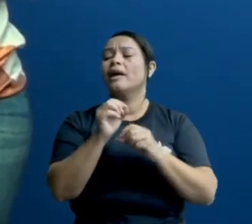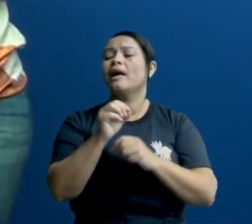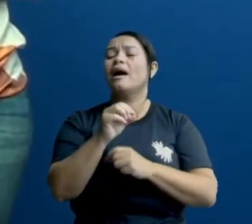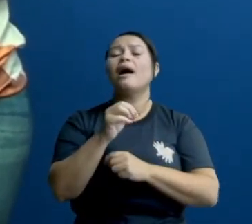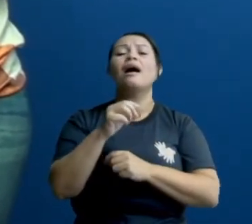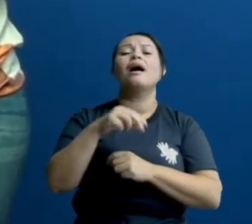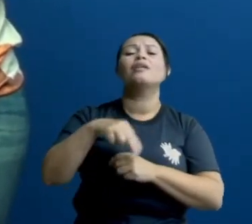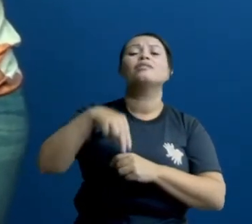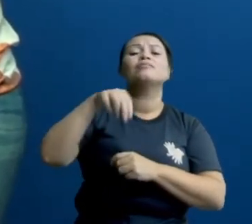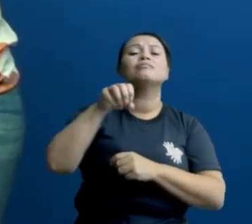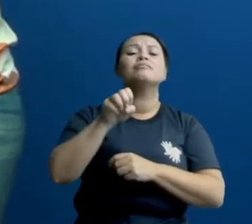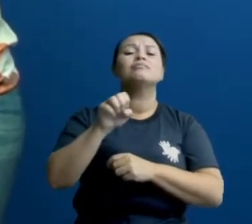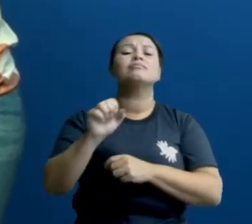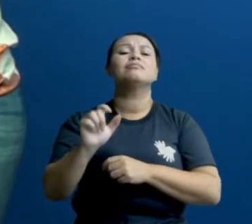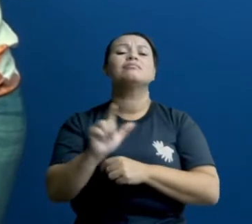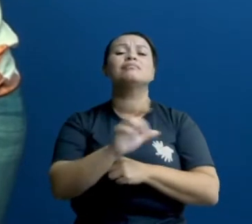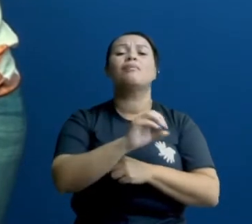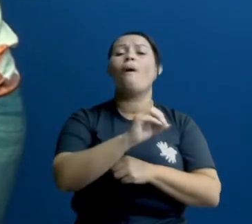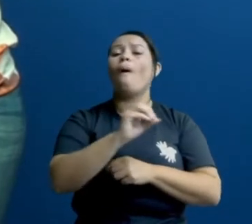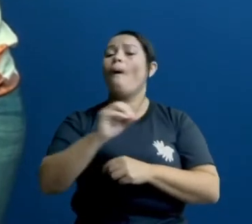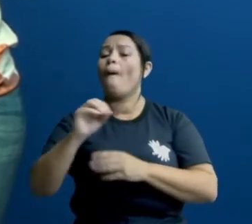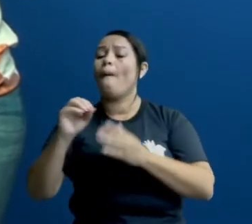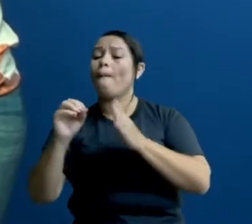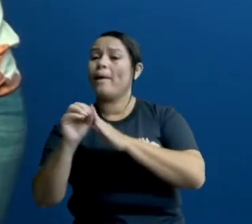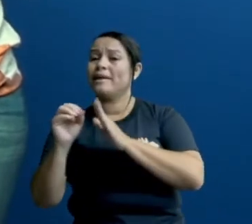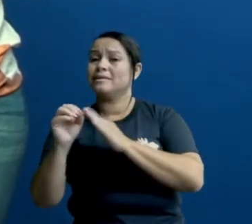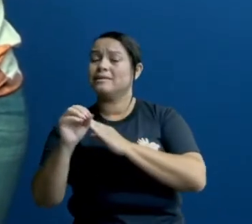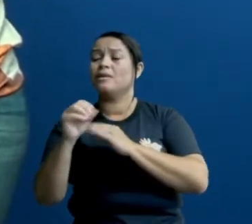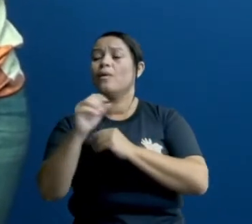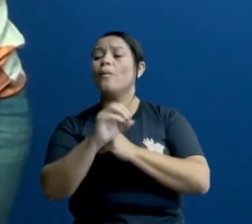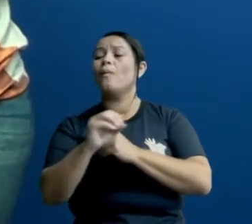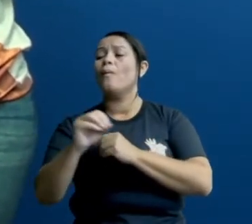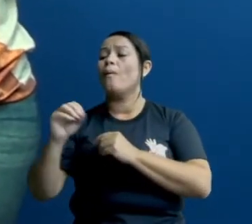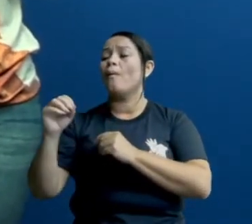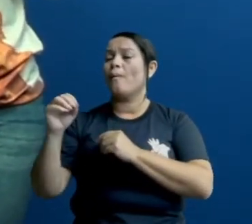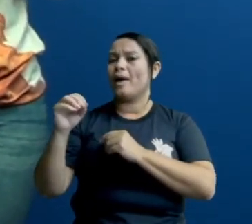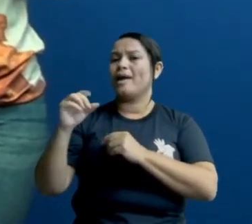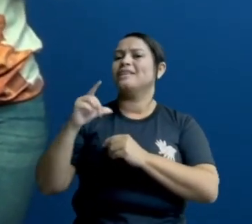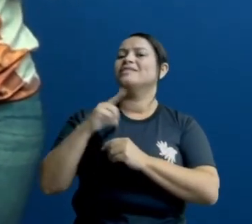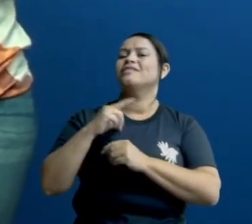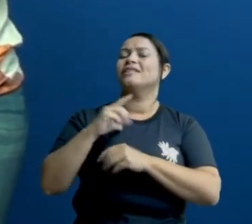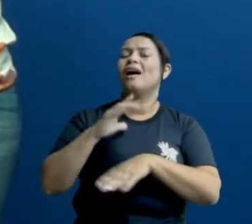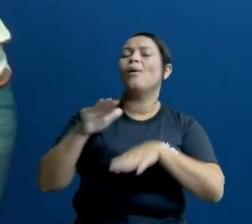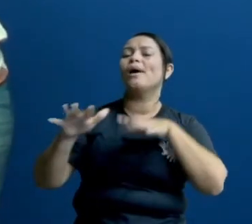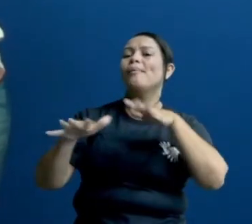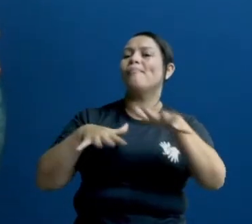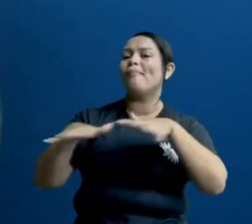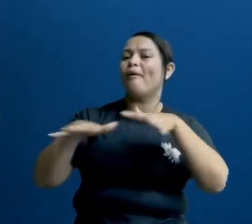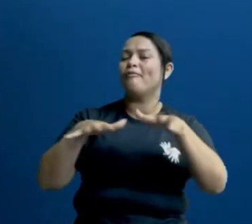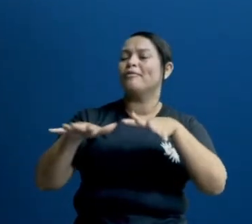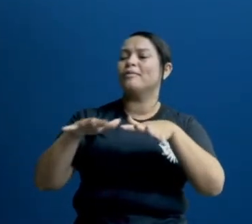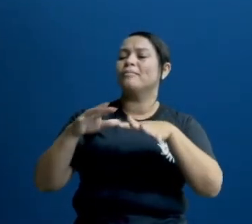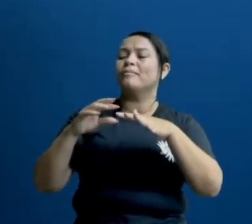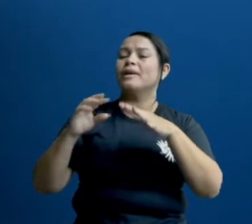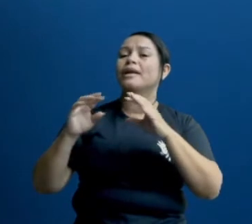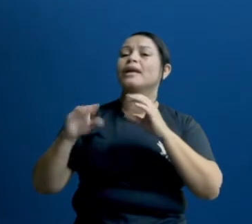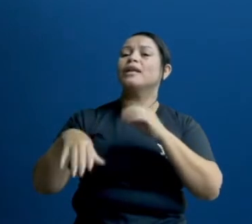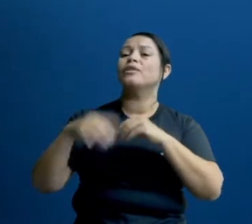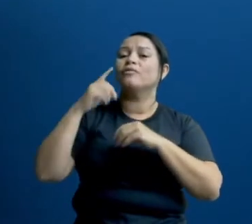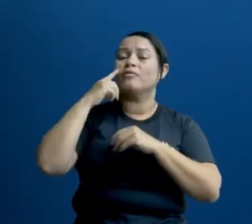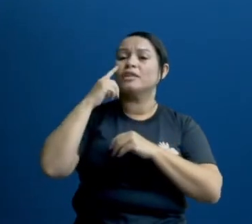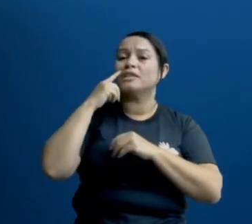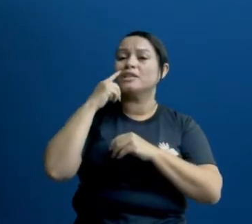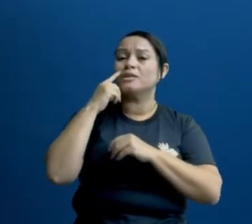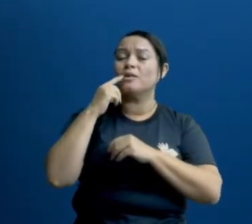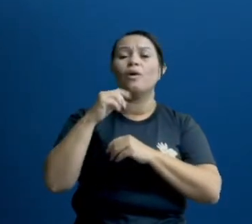leste. Ela está no movimento... Ela está no movimento de voltar para a posição do